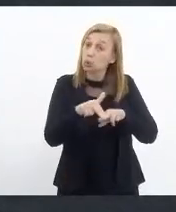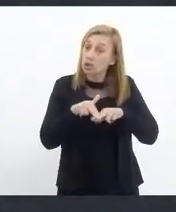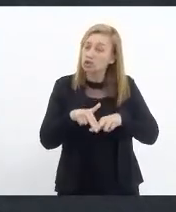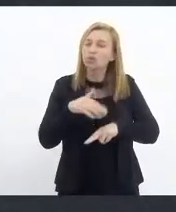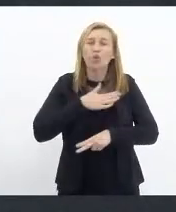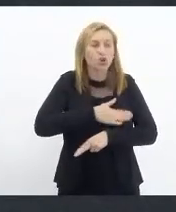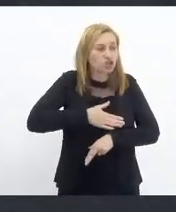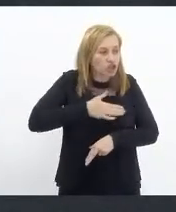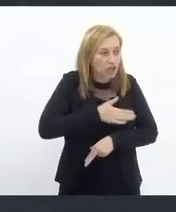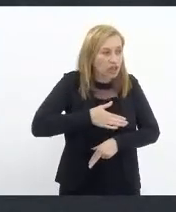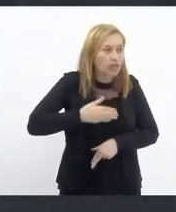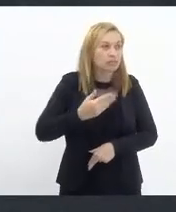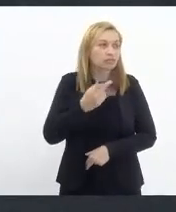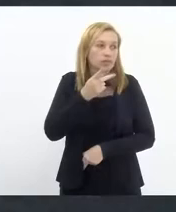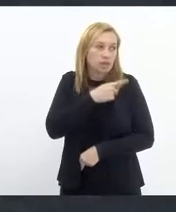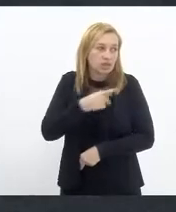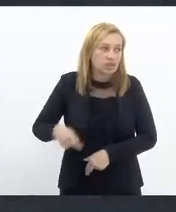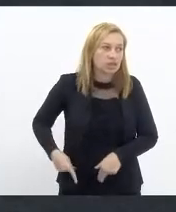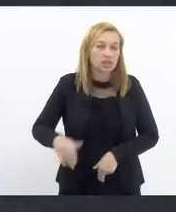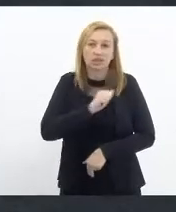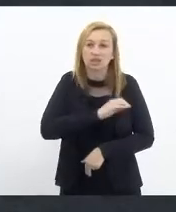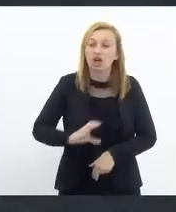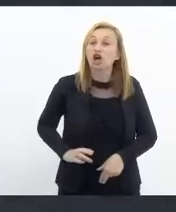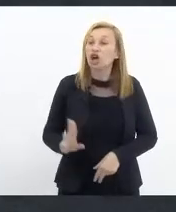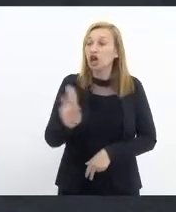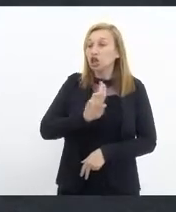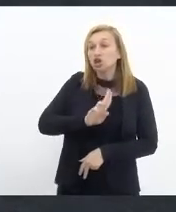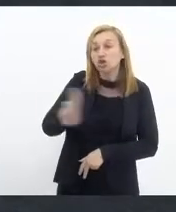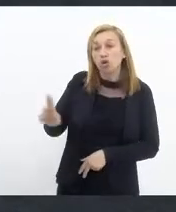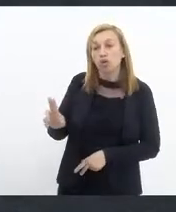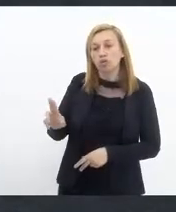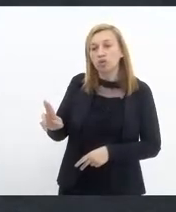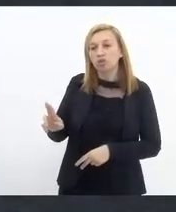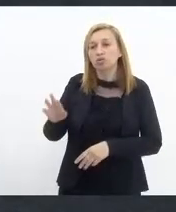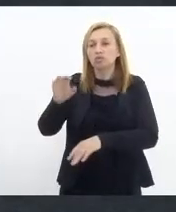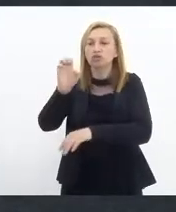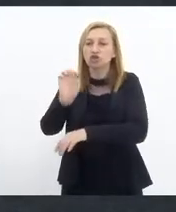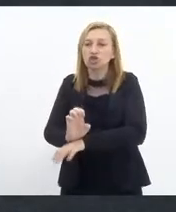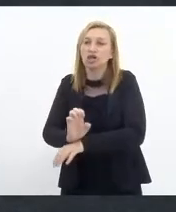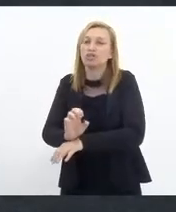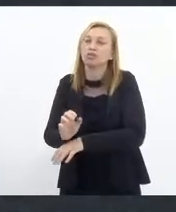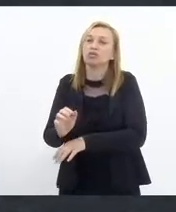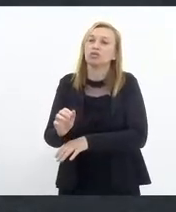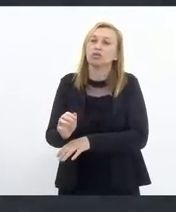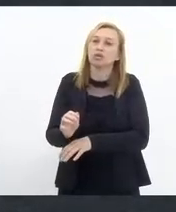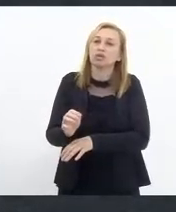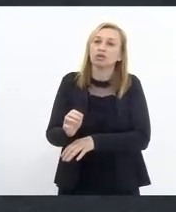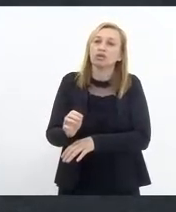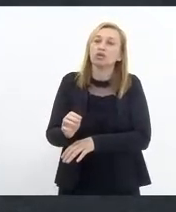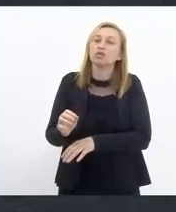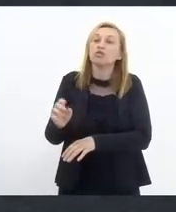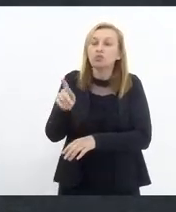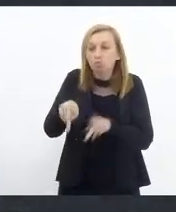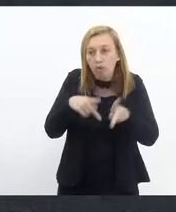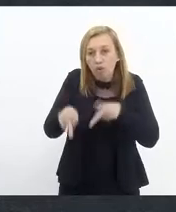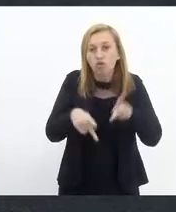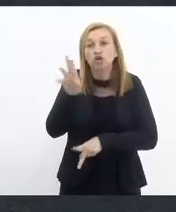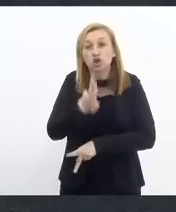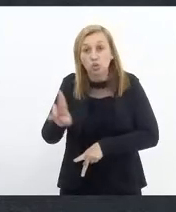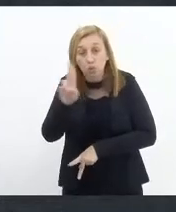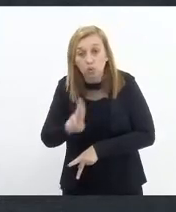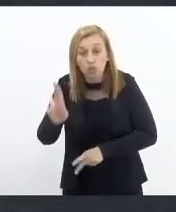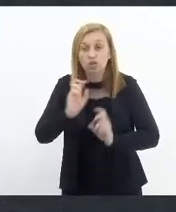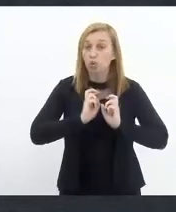gostaria, presidente André Ciriano, em nome da população do nosso Estado, do Estado Fluminense, da população que utiliza o ramal